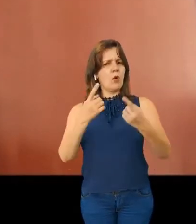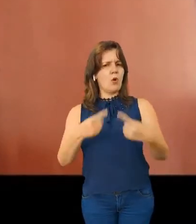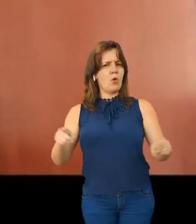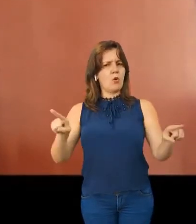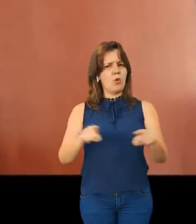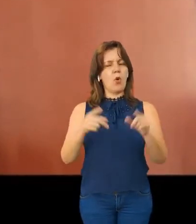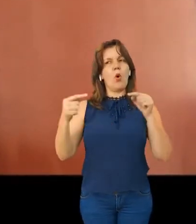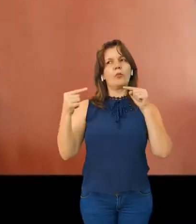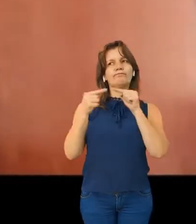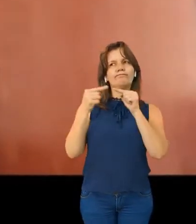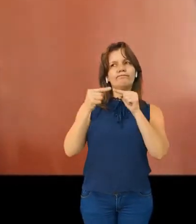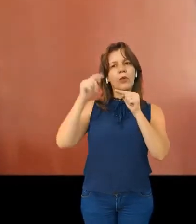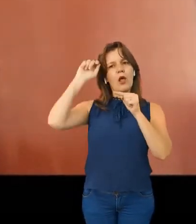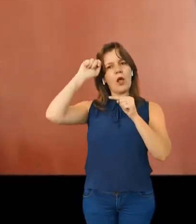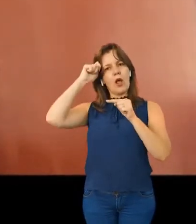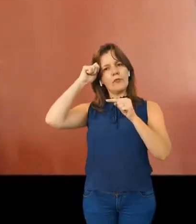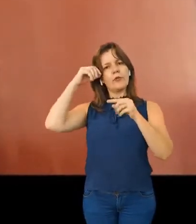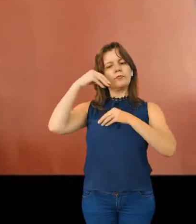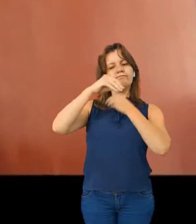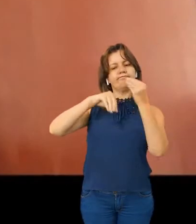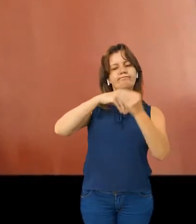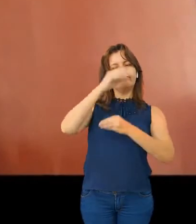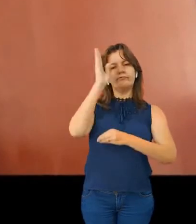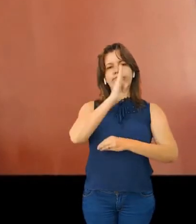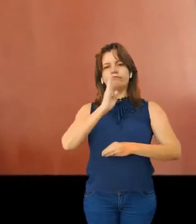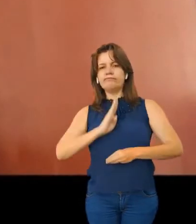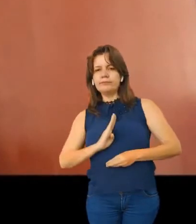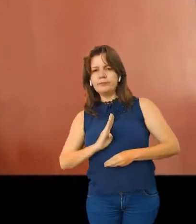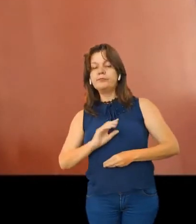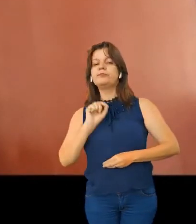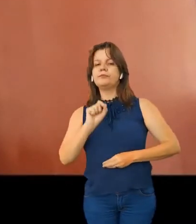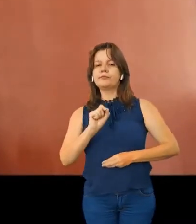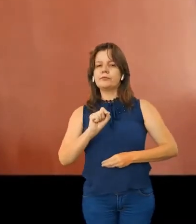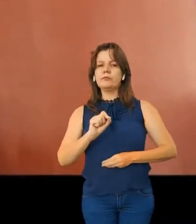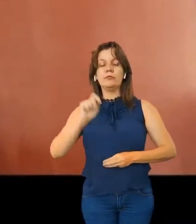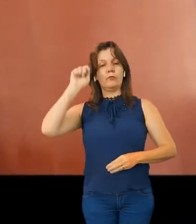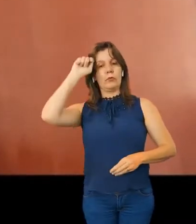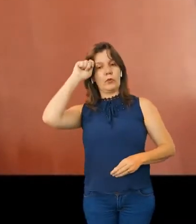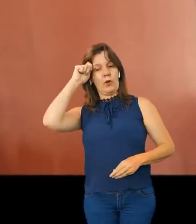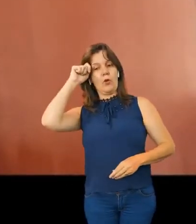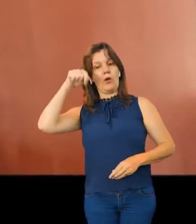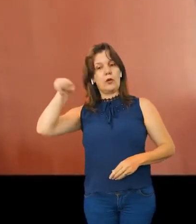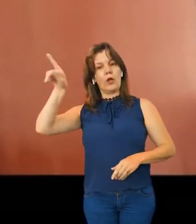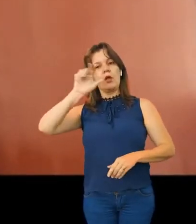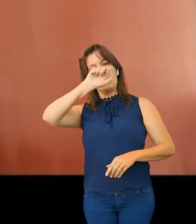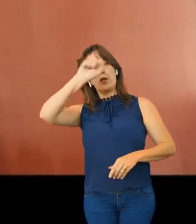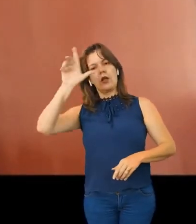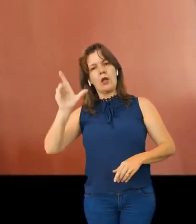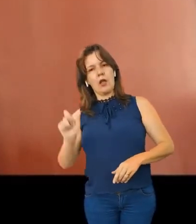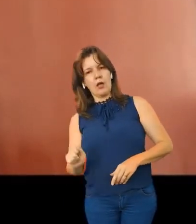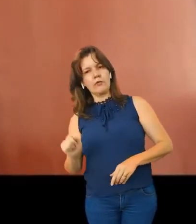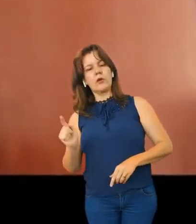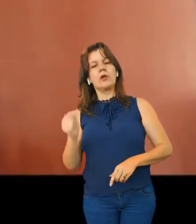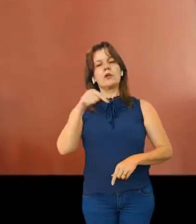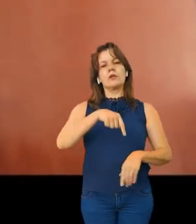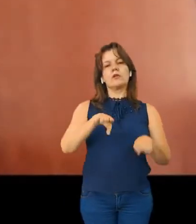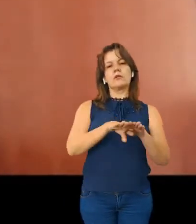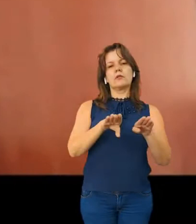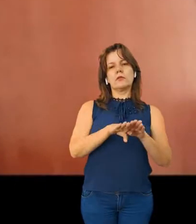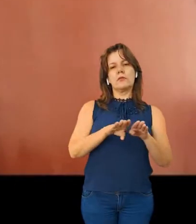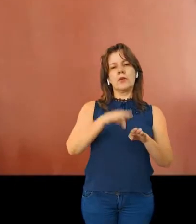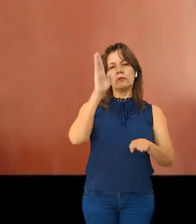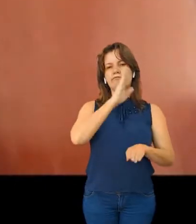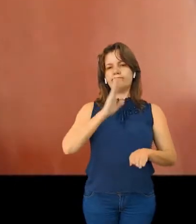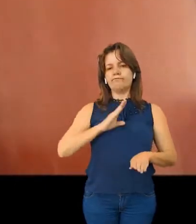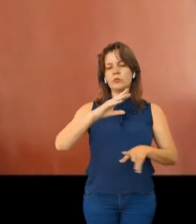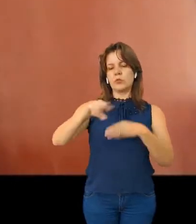tipicamente afro-brasileiro, ou seja, foram os negros africanos e brasileiros que participaram diretamente da